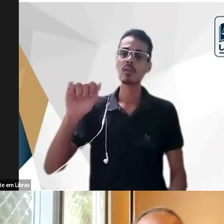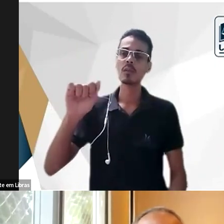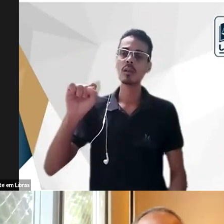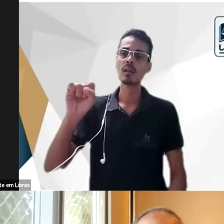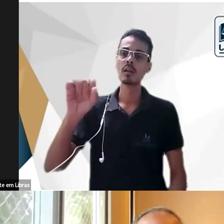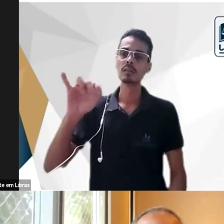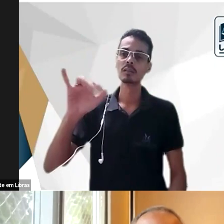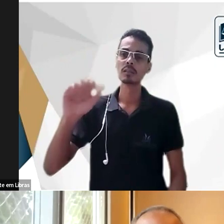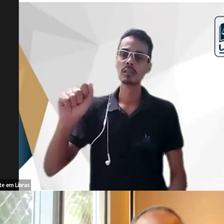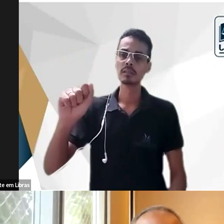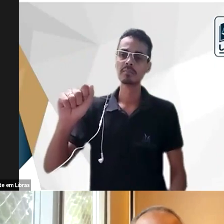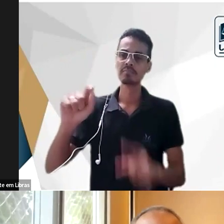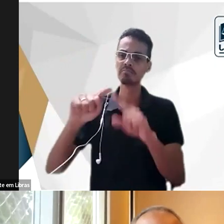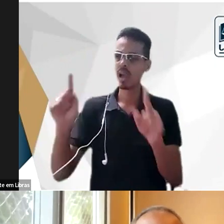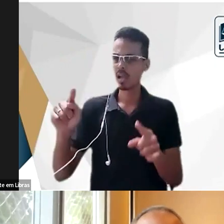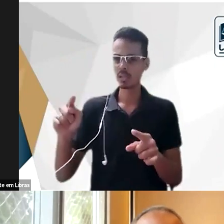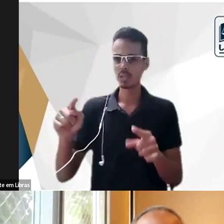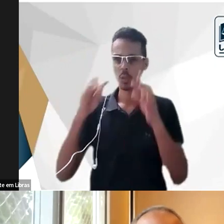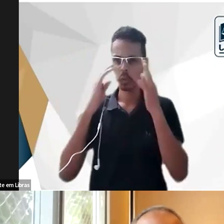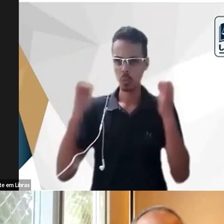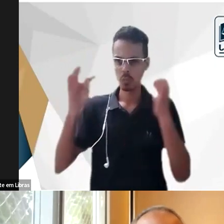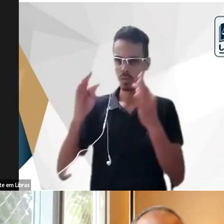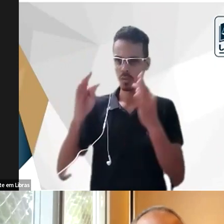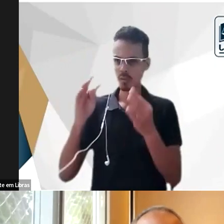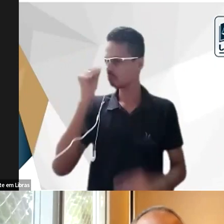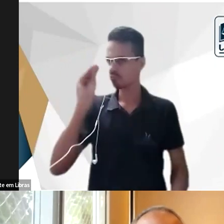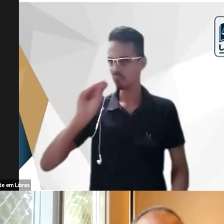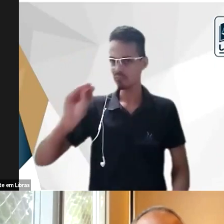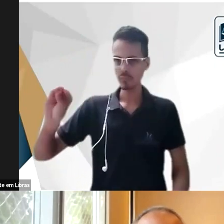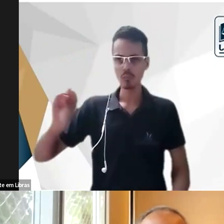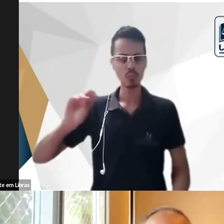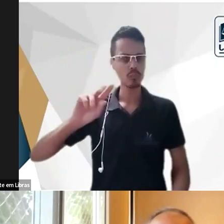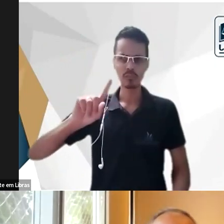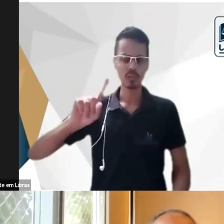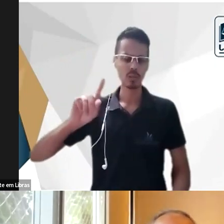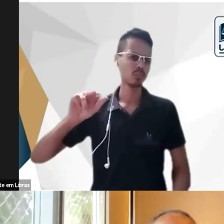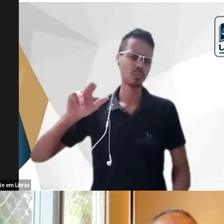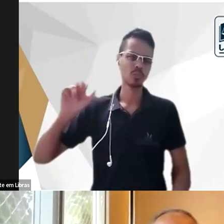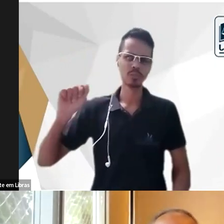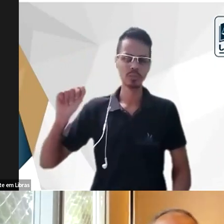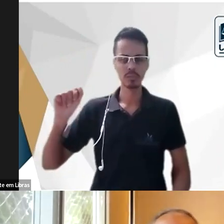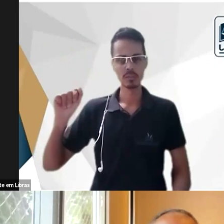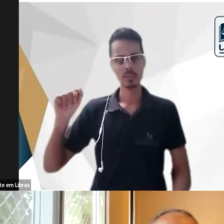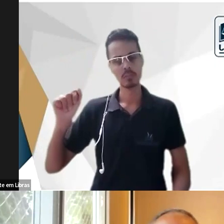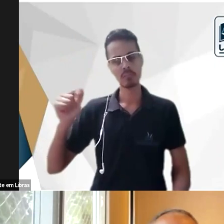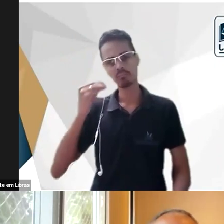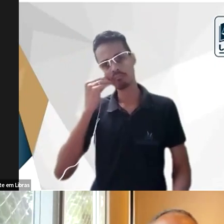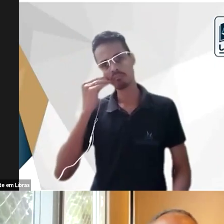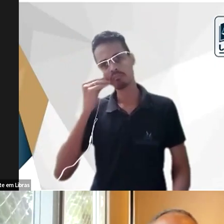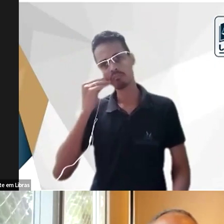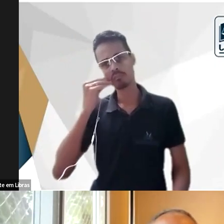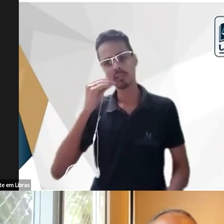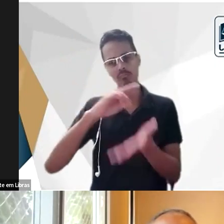ele joga tudo no lixo jamais faria isso então acho que tentei fazer um apanhado aqui de várias várias